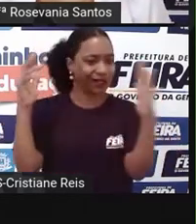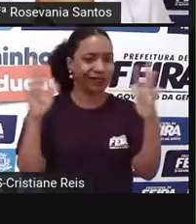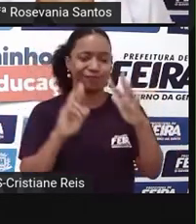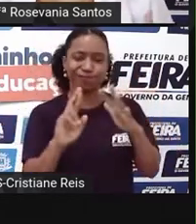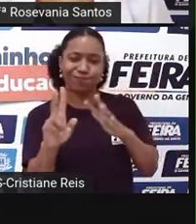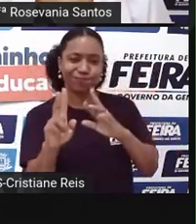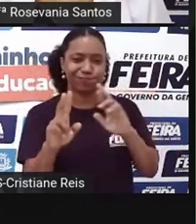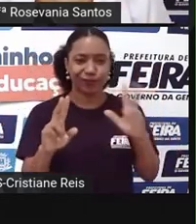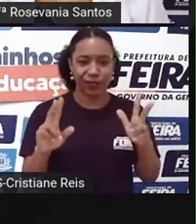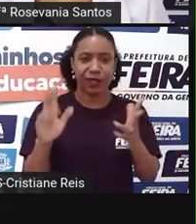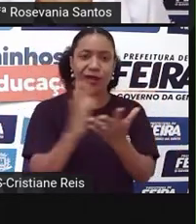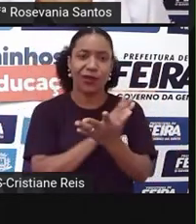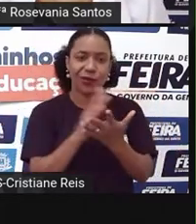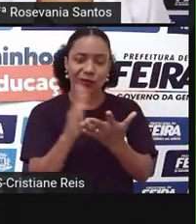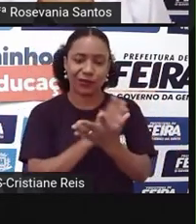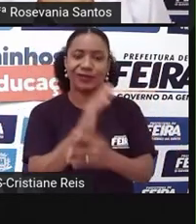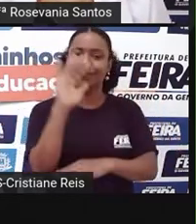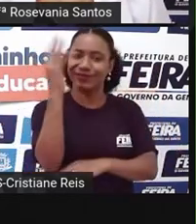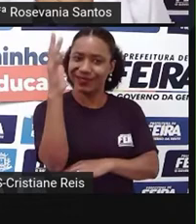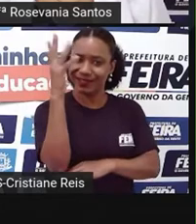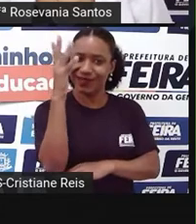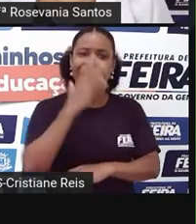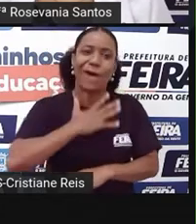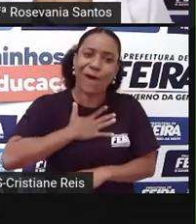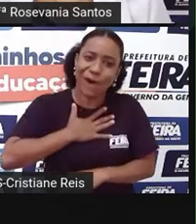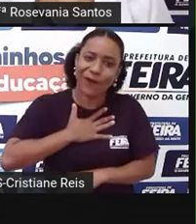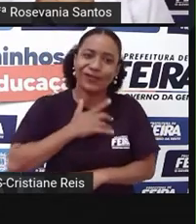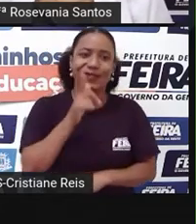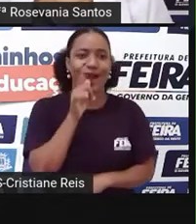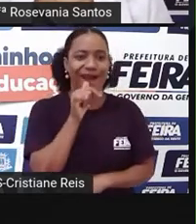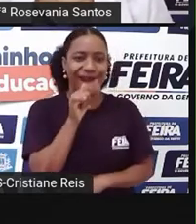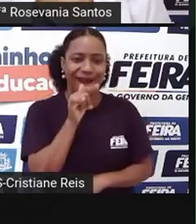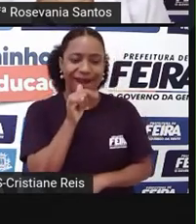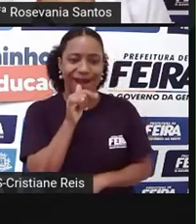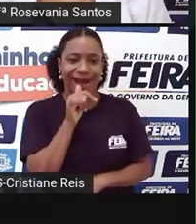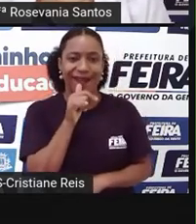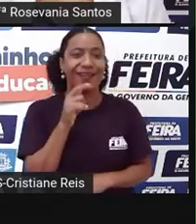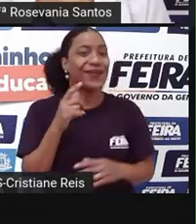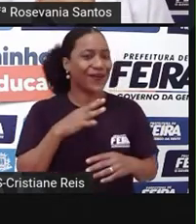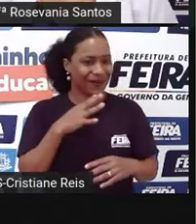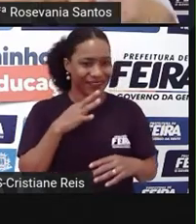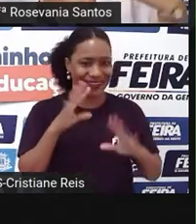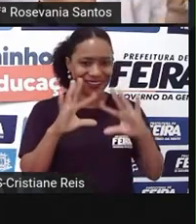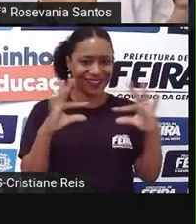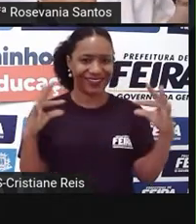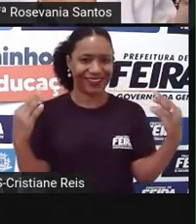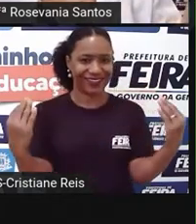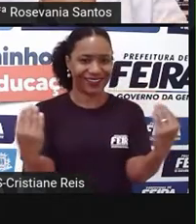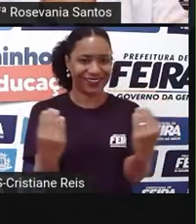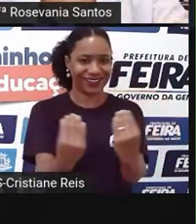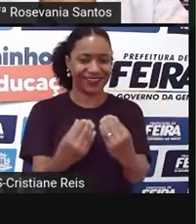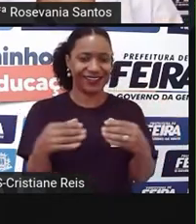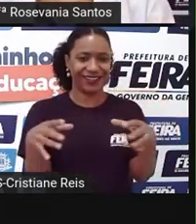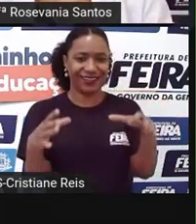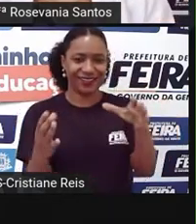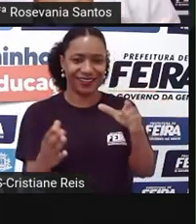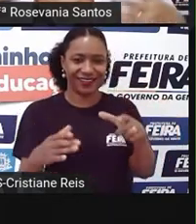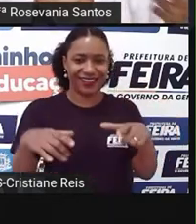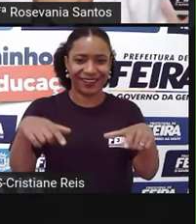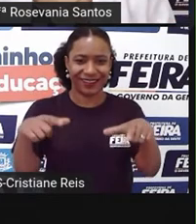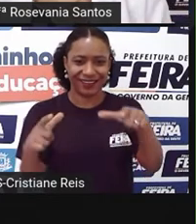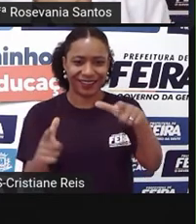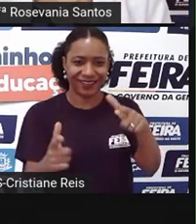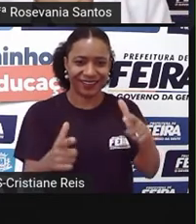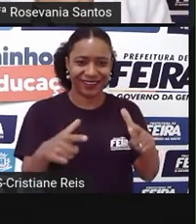mais de água, que vivem muito na água, a gente tem até uma bem legal, né, que é a Vitória Regia, que talvez seja o símbolo, assim, quando a gente